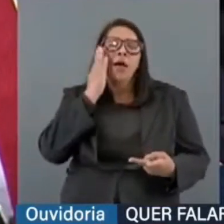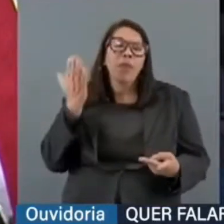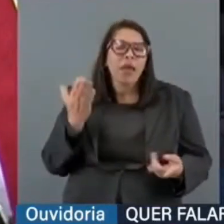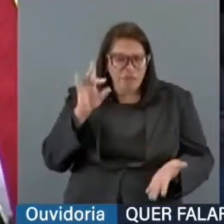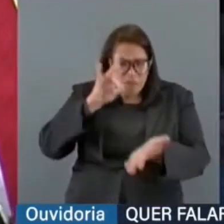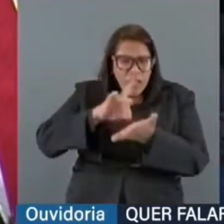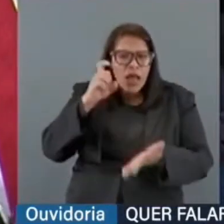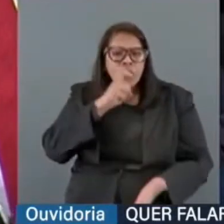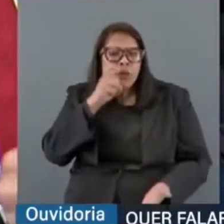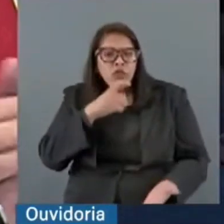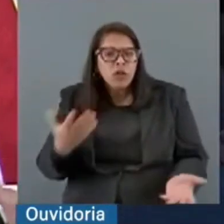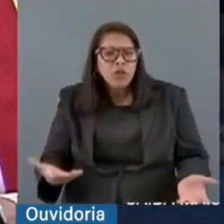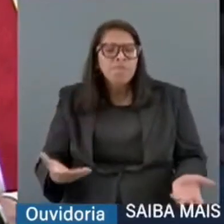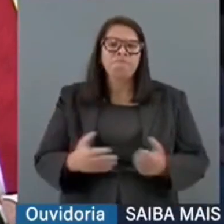jornal.